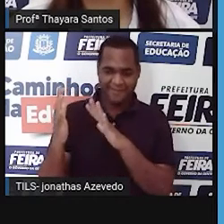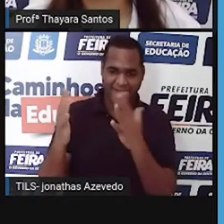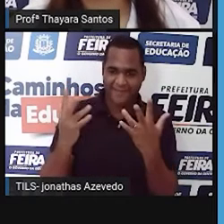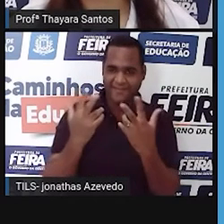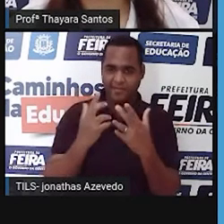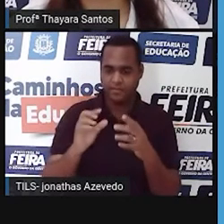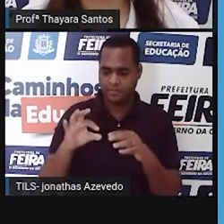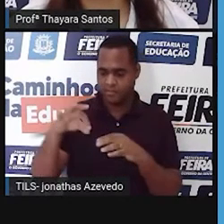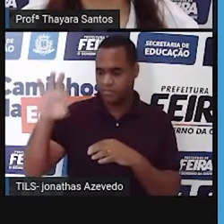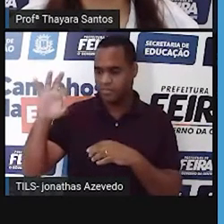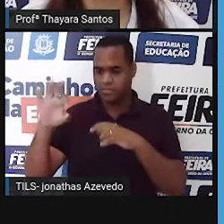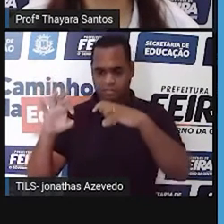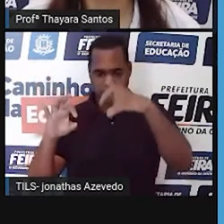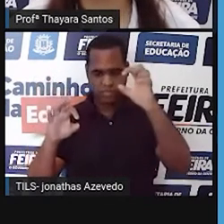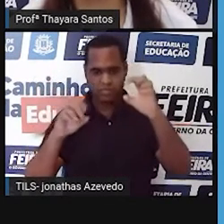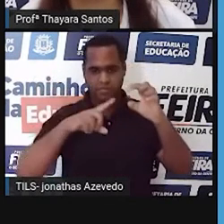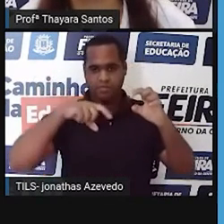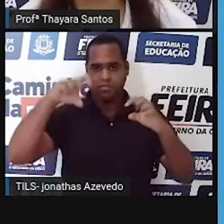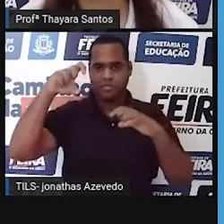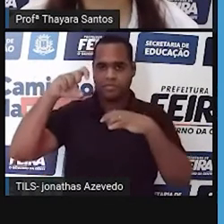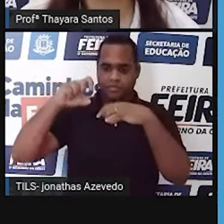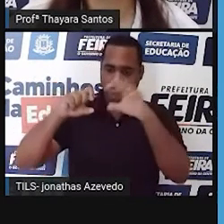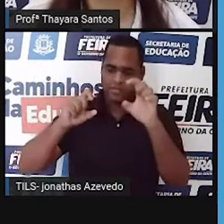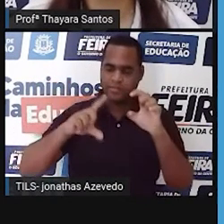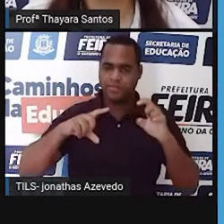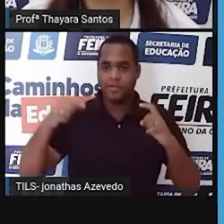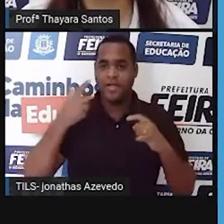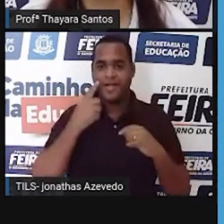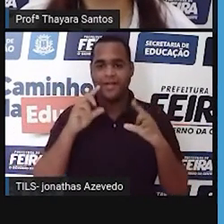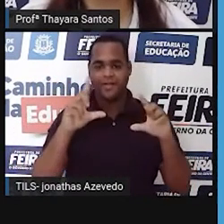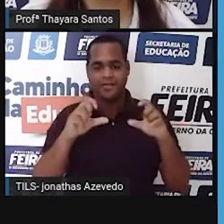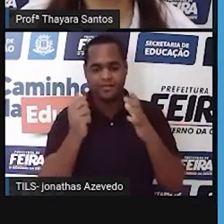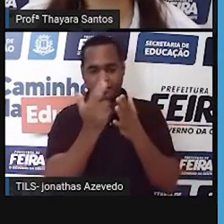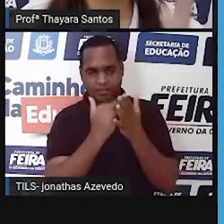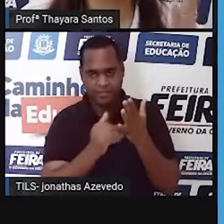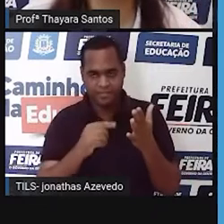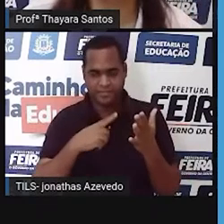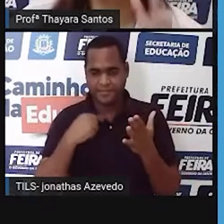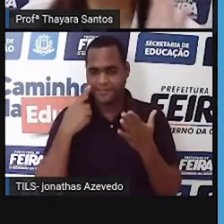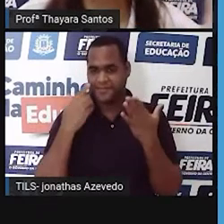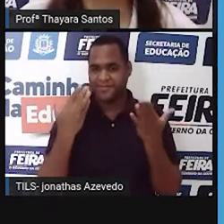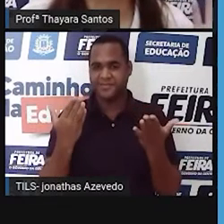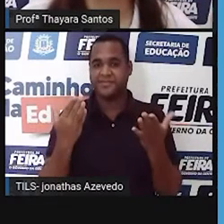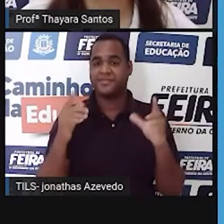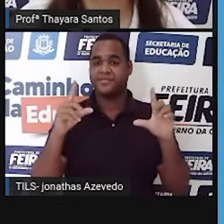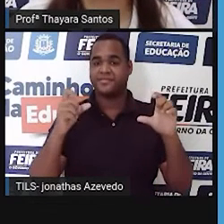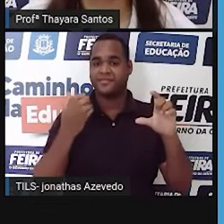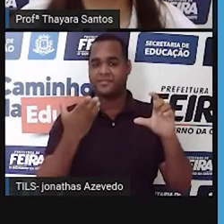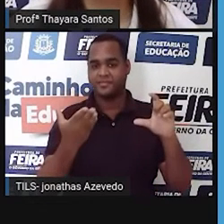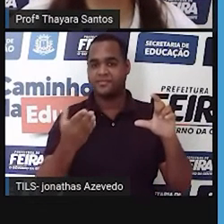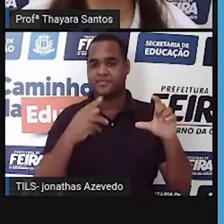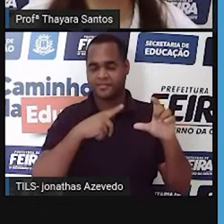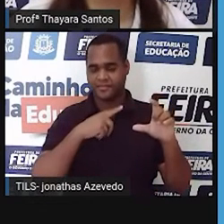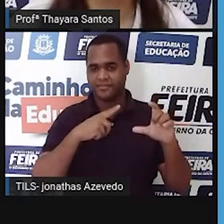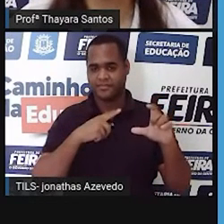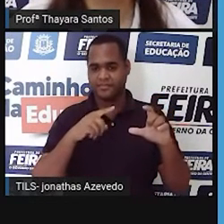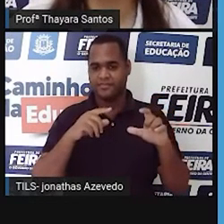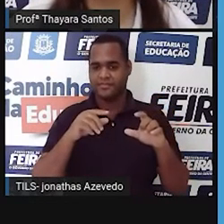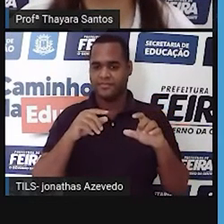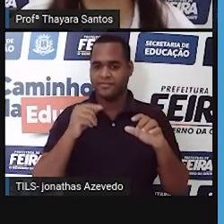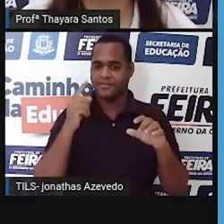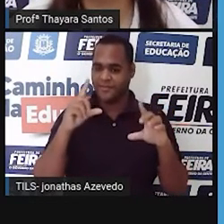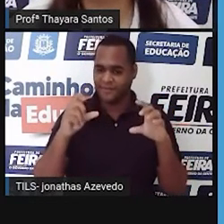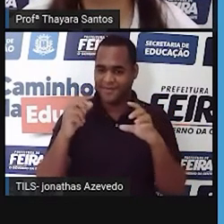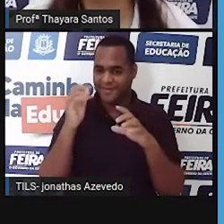galhos assim, retorcidos. Então, quando a gente vê as imagens aí na internet do Cerrado, a gente vê logo essas plantas aí, né? Essas